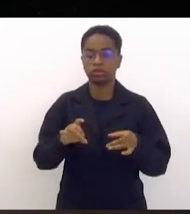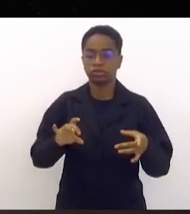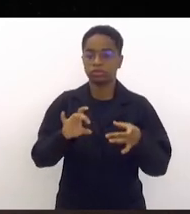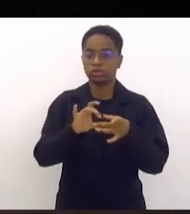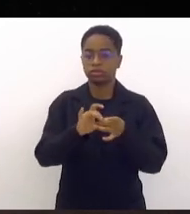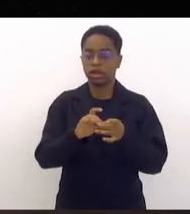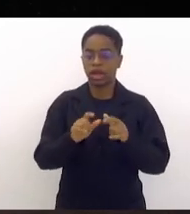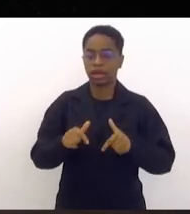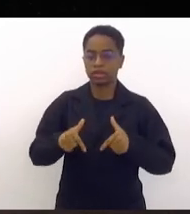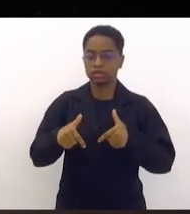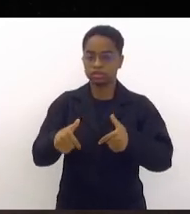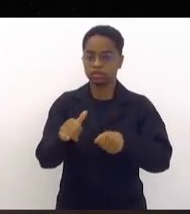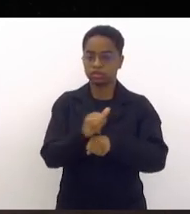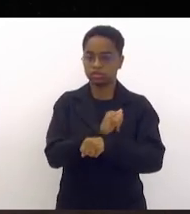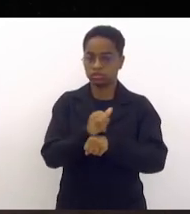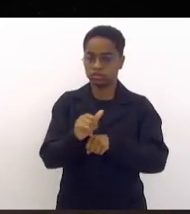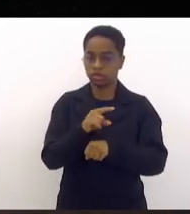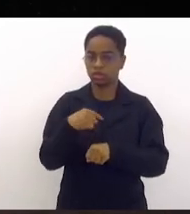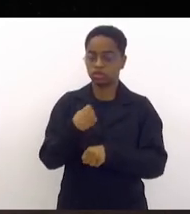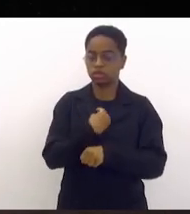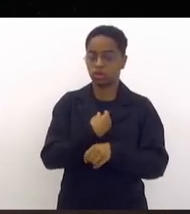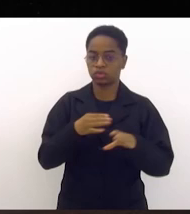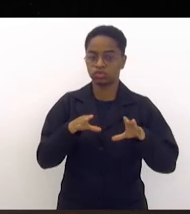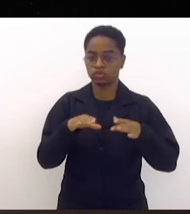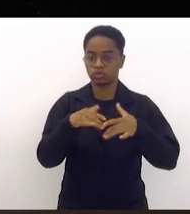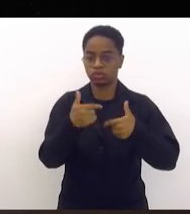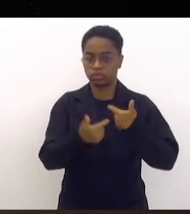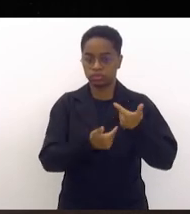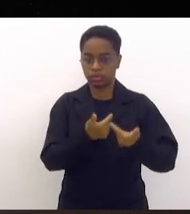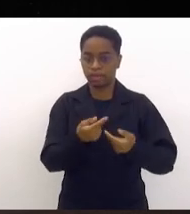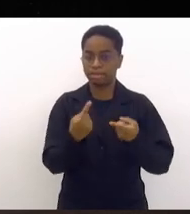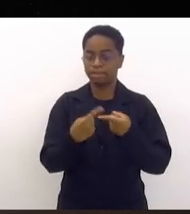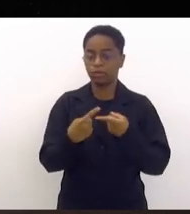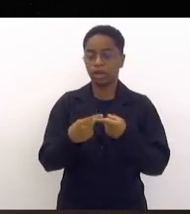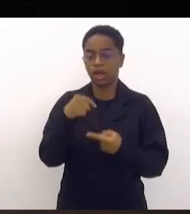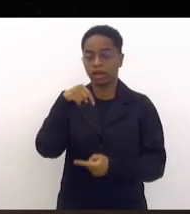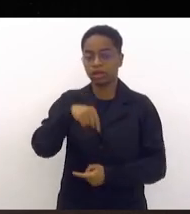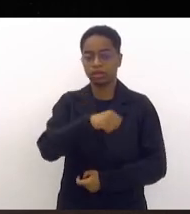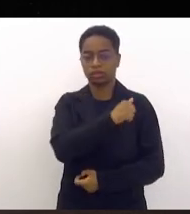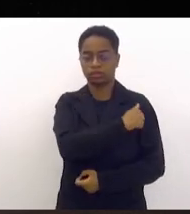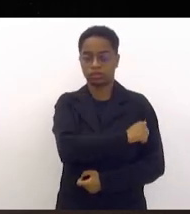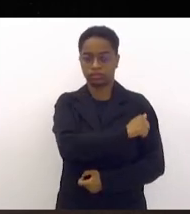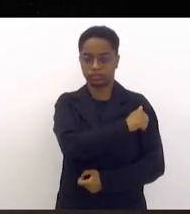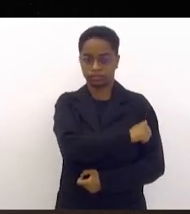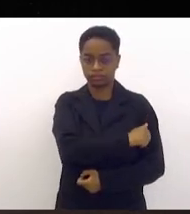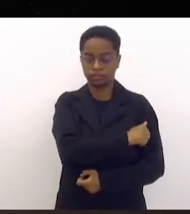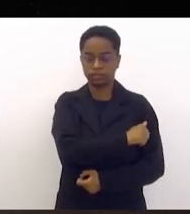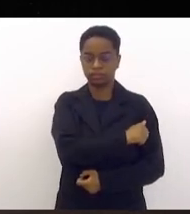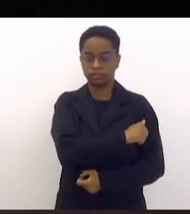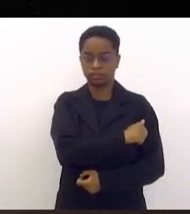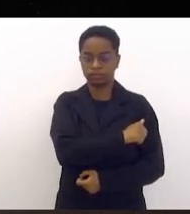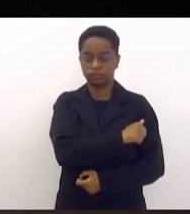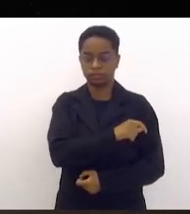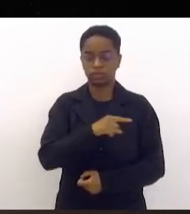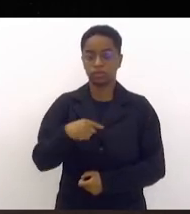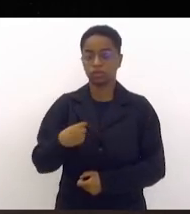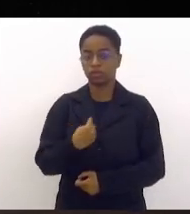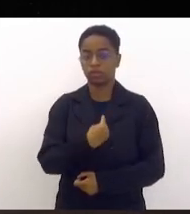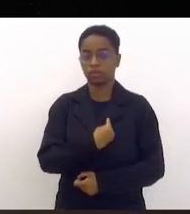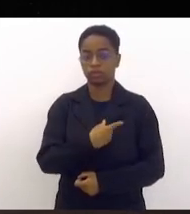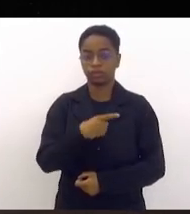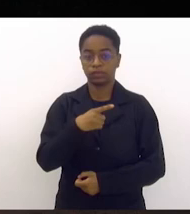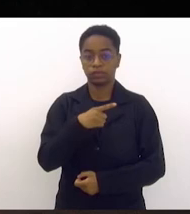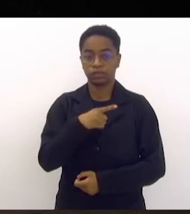ação estratégica da nossa frente parlamentar, porque só aqui no Estado do Rio de Janeiro nós vamos ter um